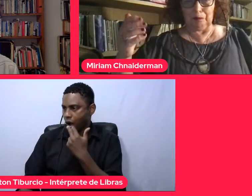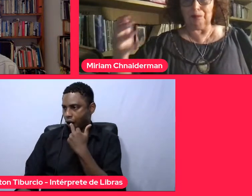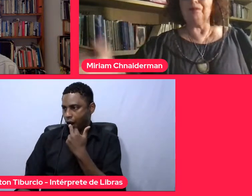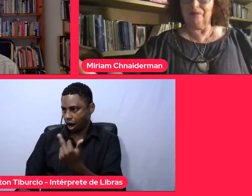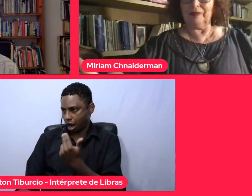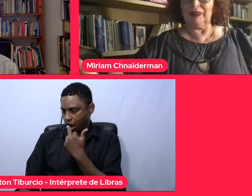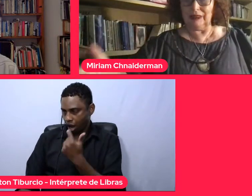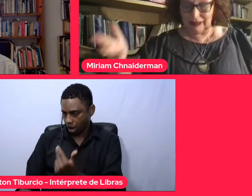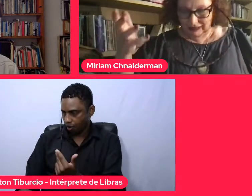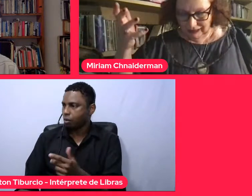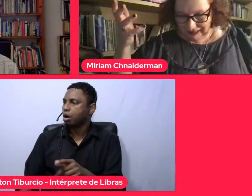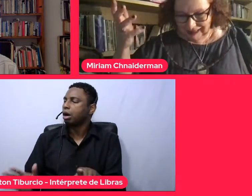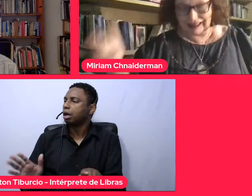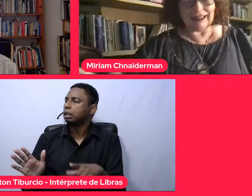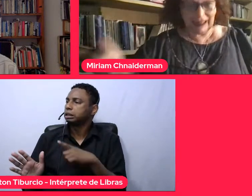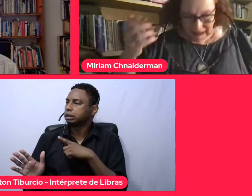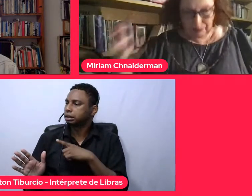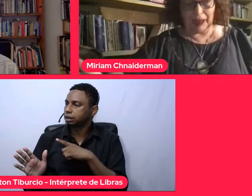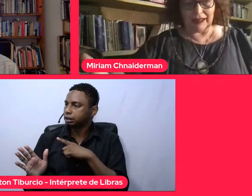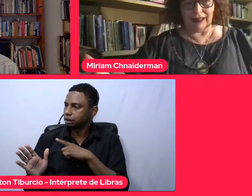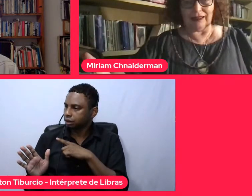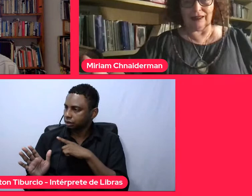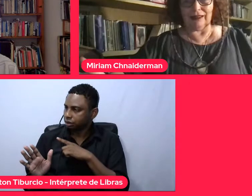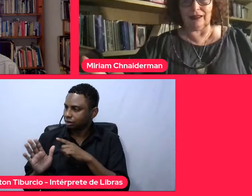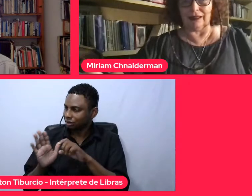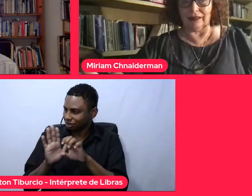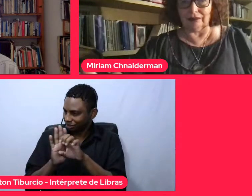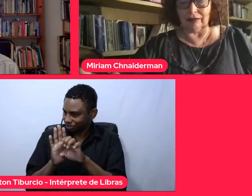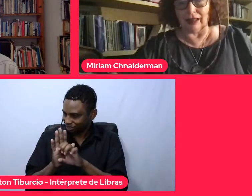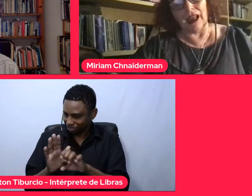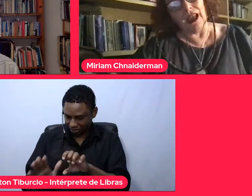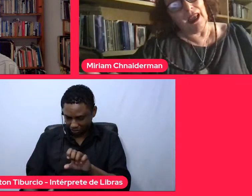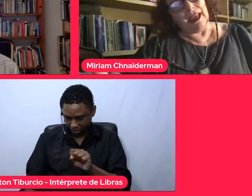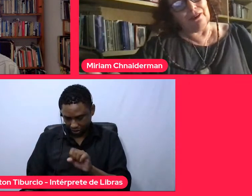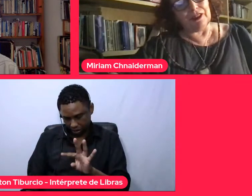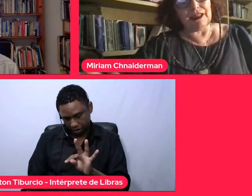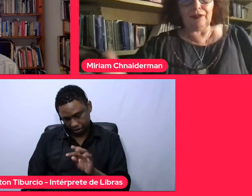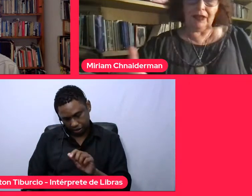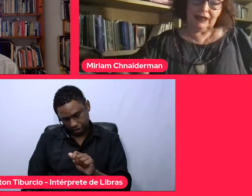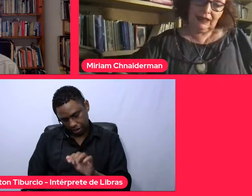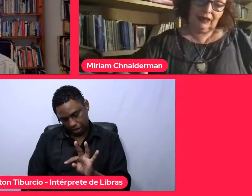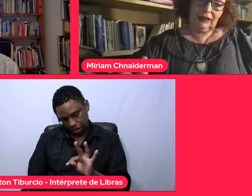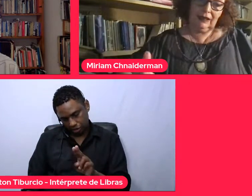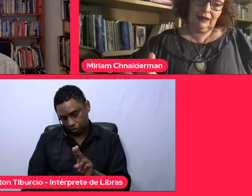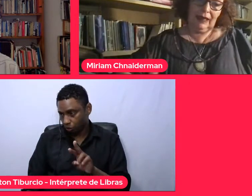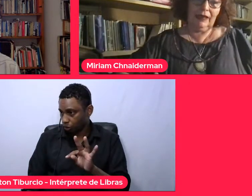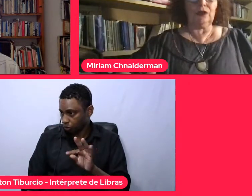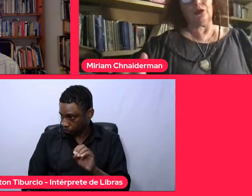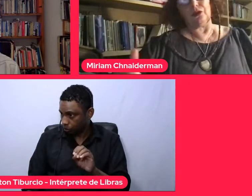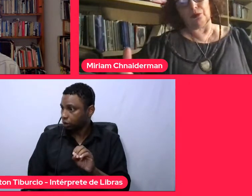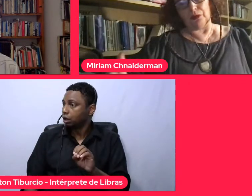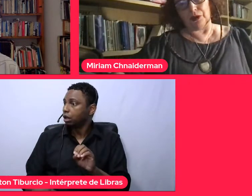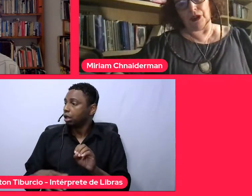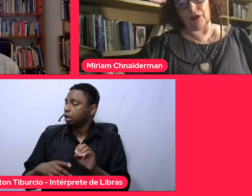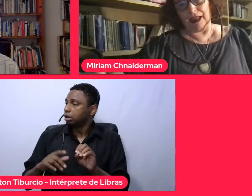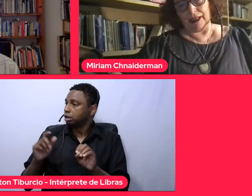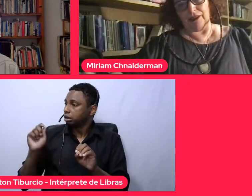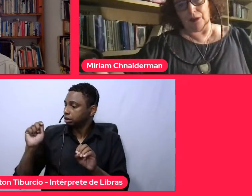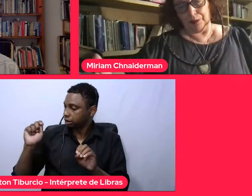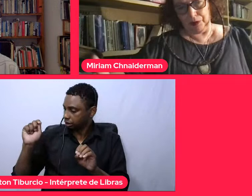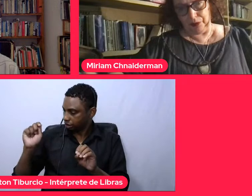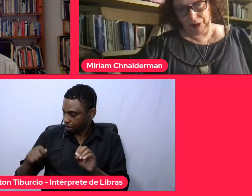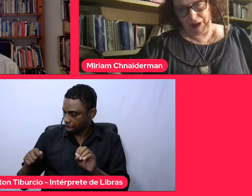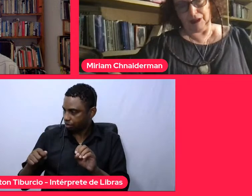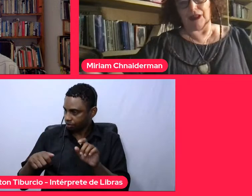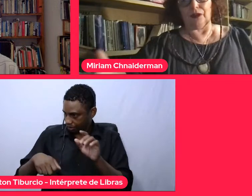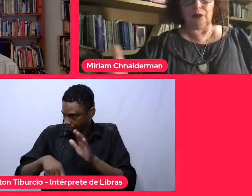de existência, passa a existir. E você fazer, dentro de um museu da